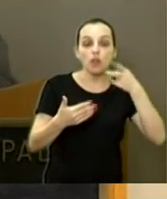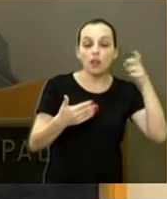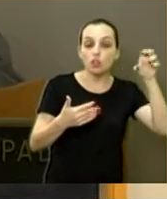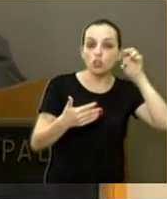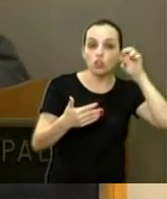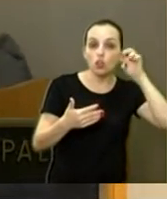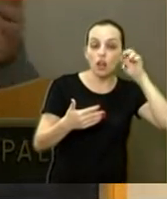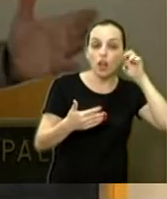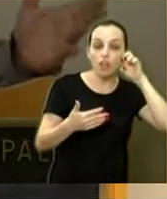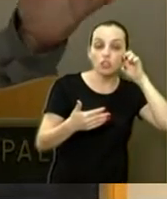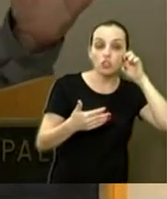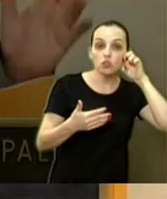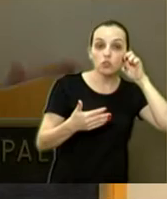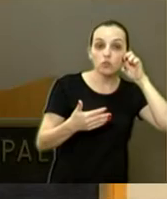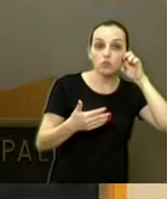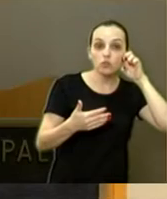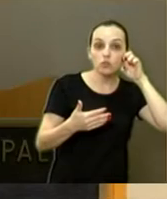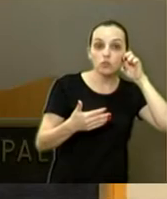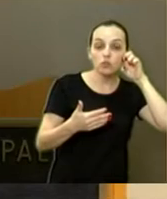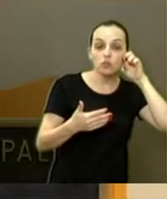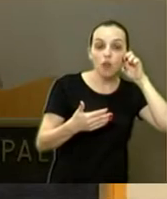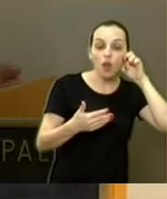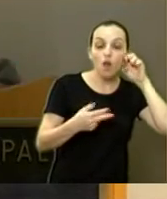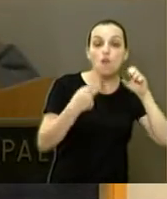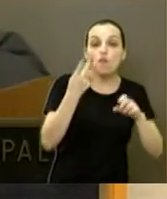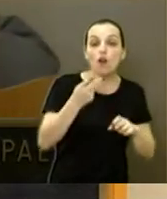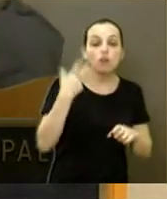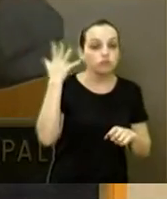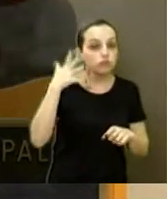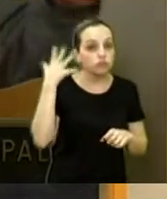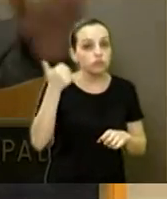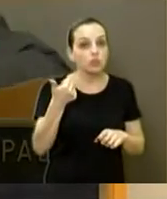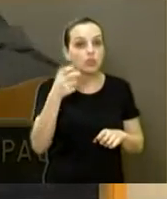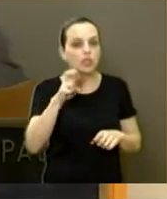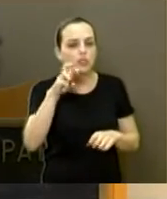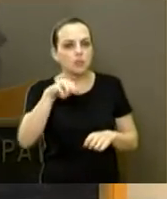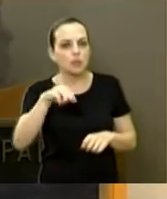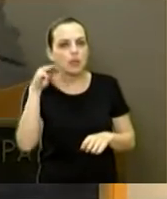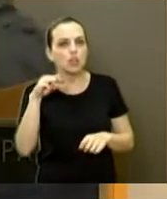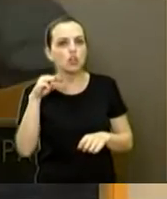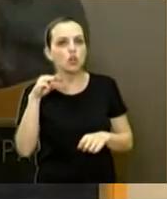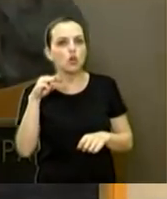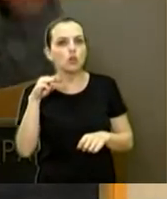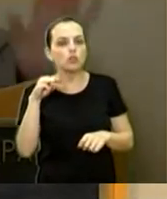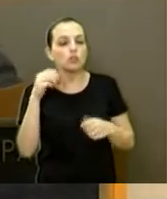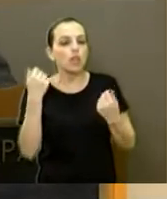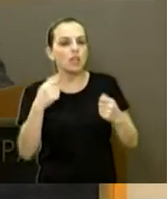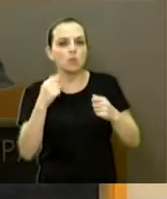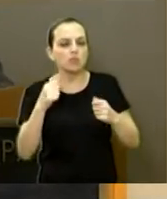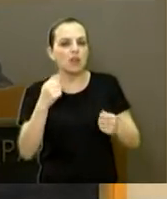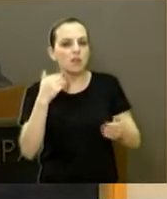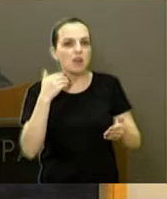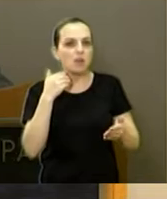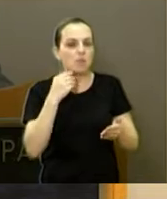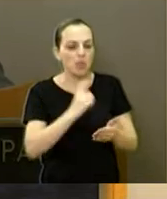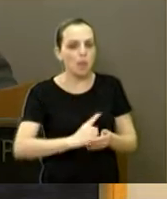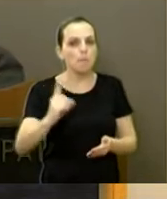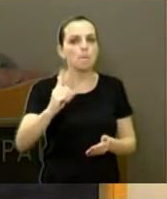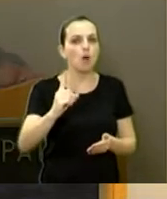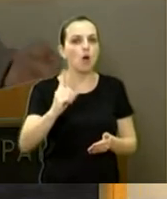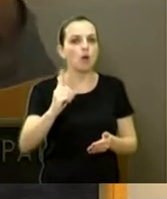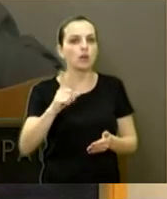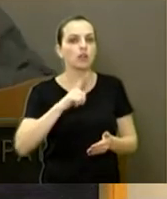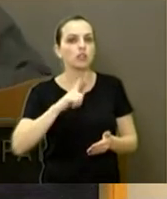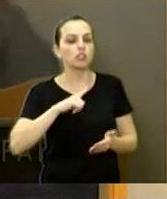De repente, ele falou 15 minutos, de repente, ele falou para todo mundo, tem que ir embora, que eu tenho que fazer, tenho compromisso.